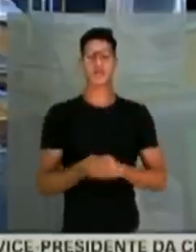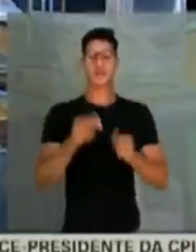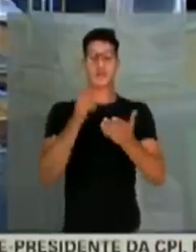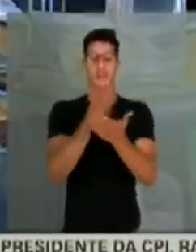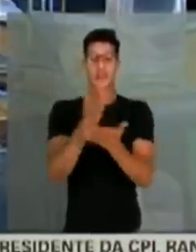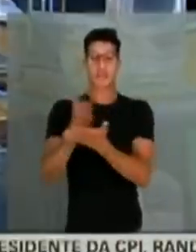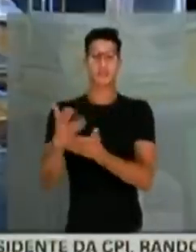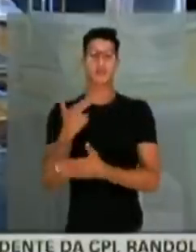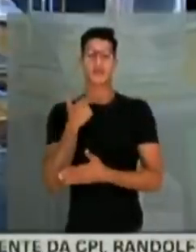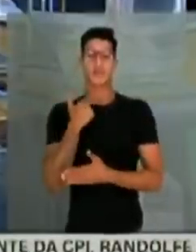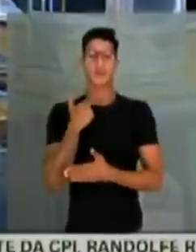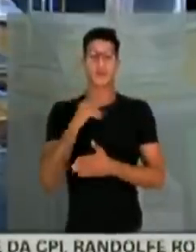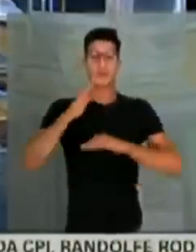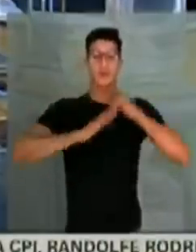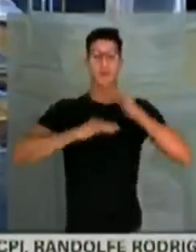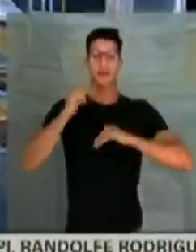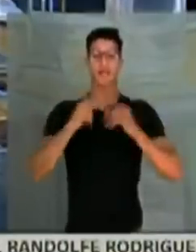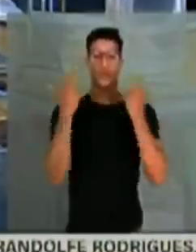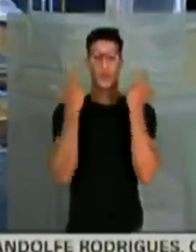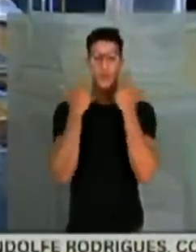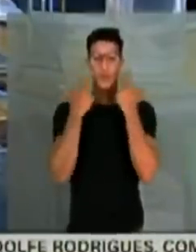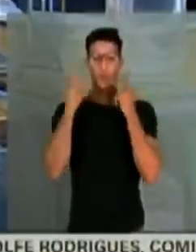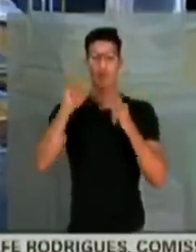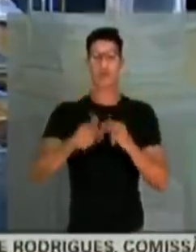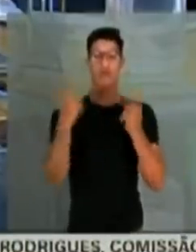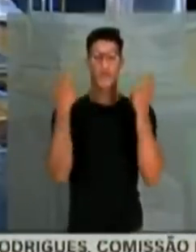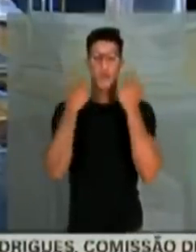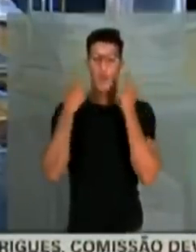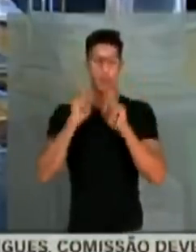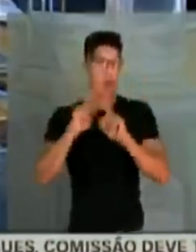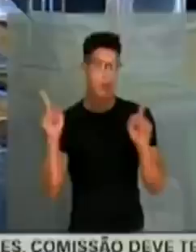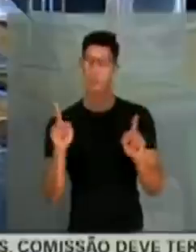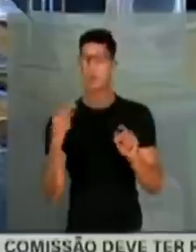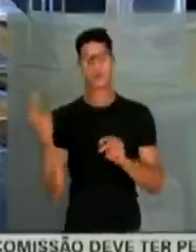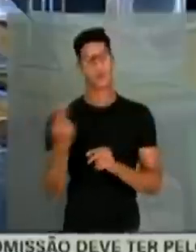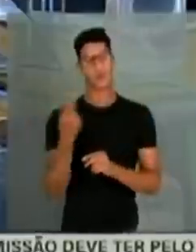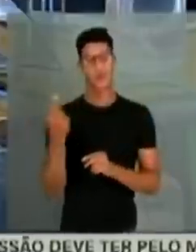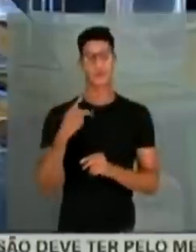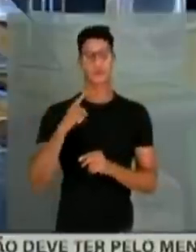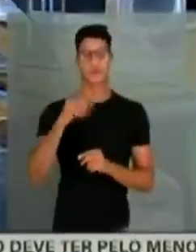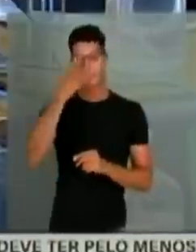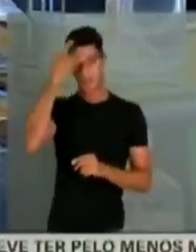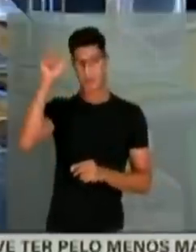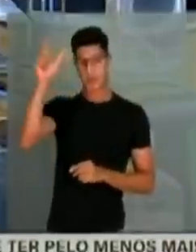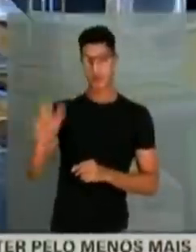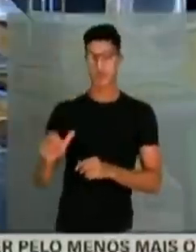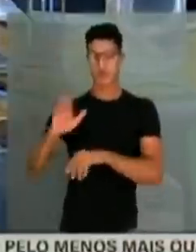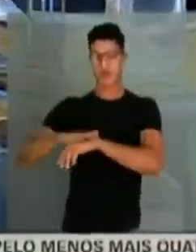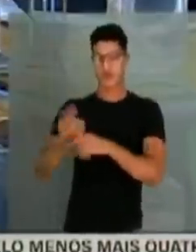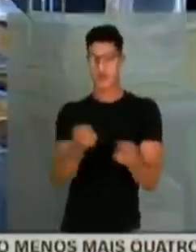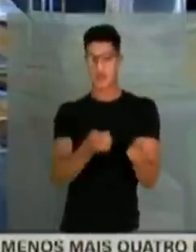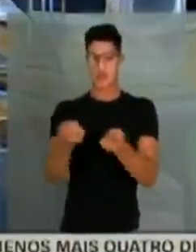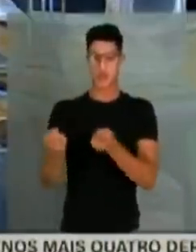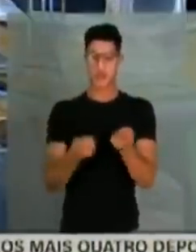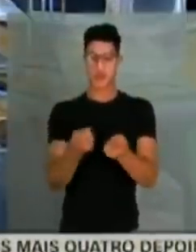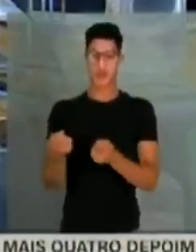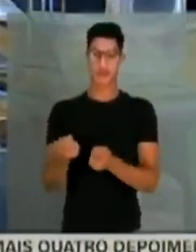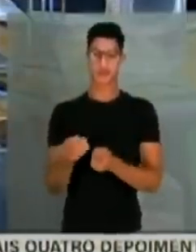Rachadinha não pode ser considerada uma prática comum. É normal. É normal ter um cara como esse fazendo negociata,